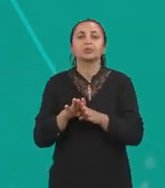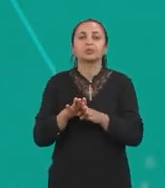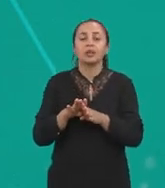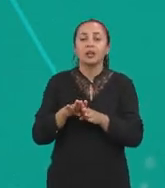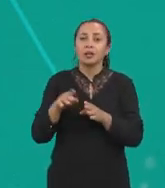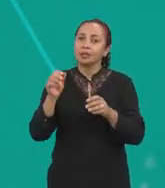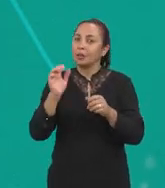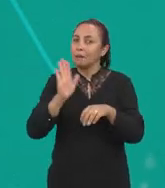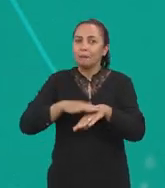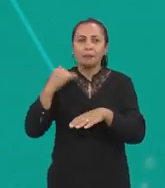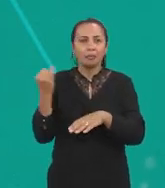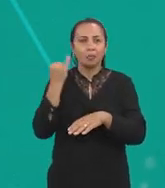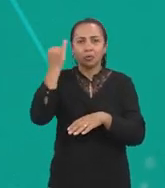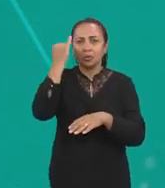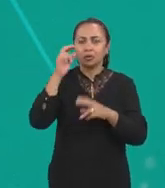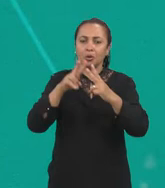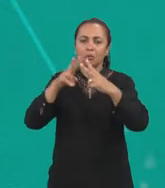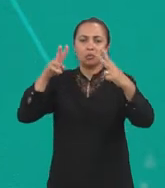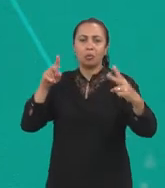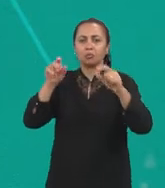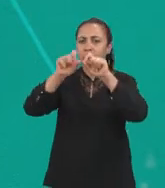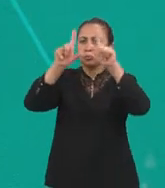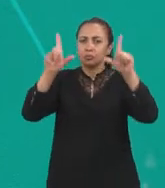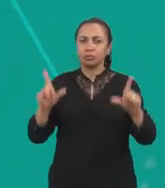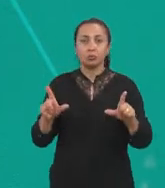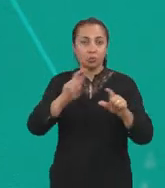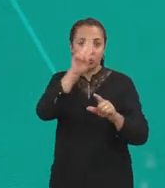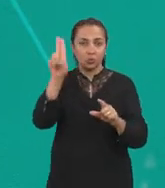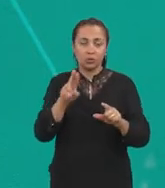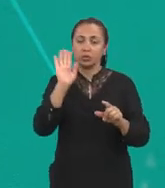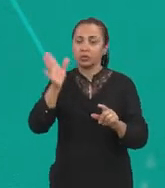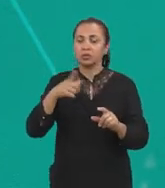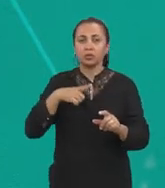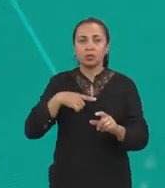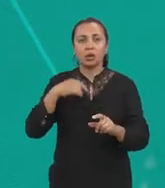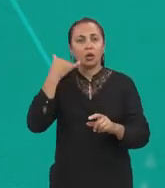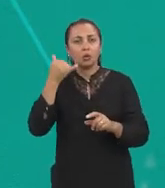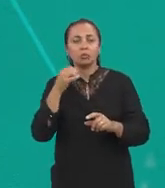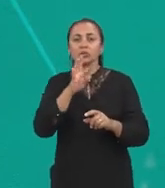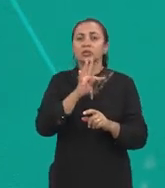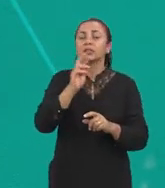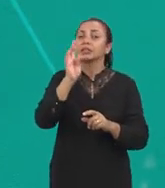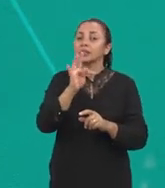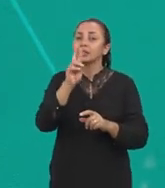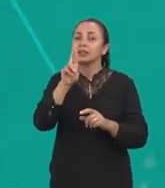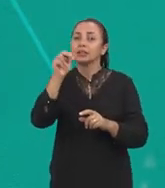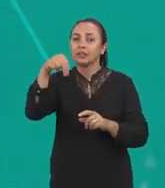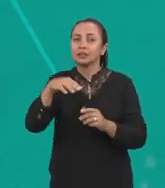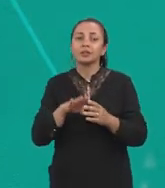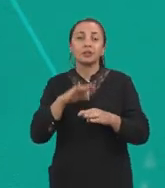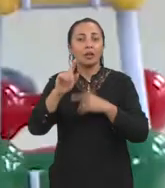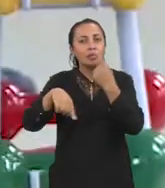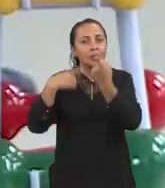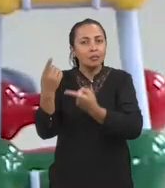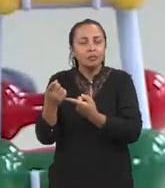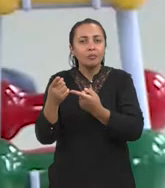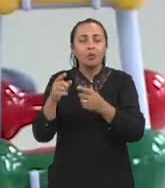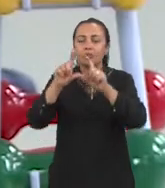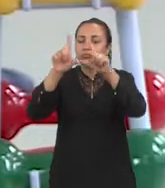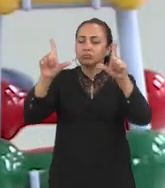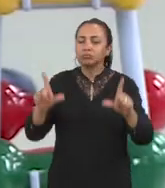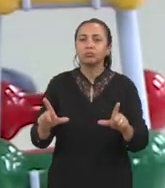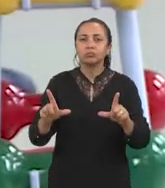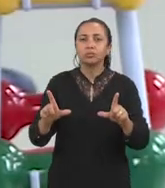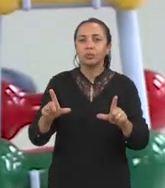prioritariamente a plataforma desenvolvida por eles, que a plataforma do Teleconsulto, TRN, e a partir dessa plataforma o